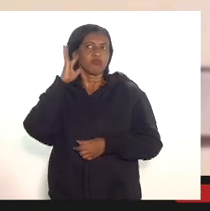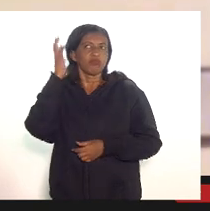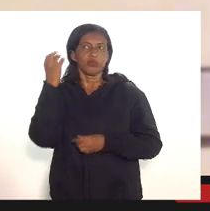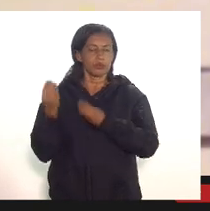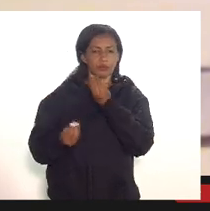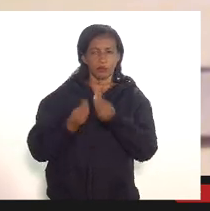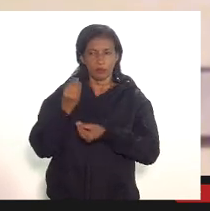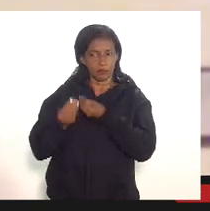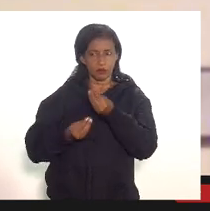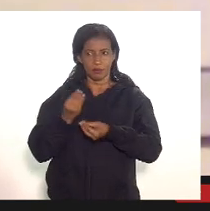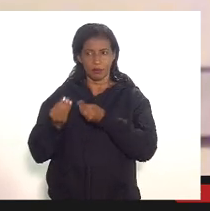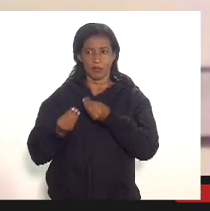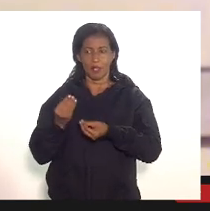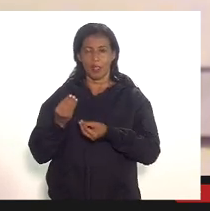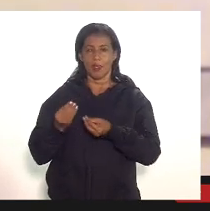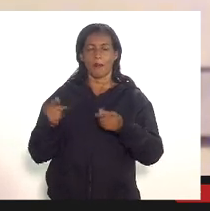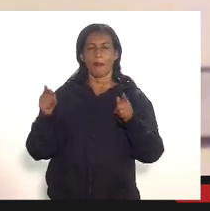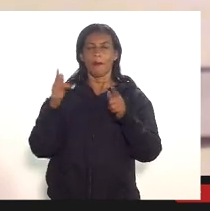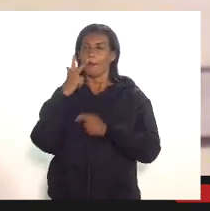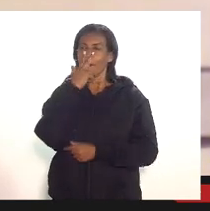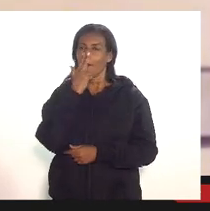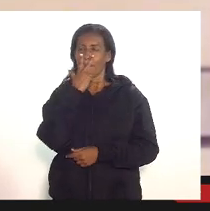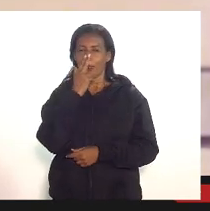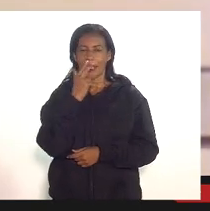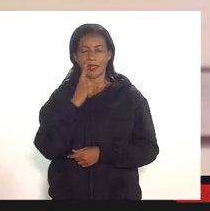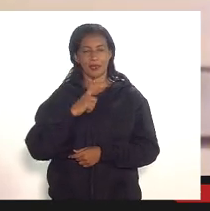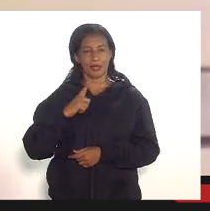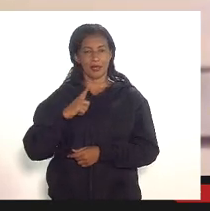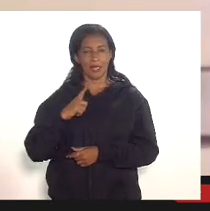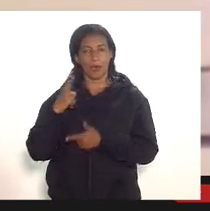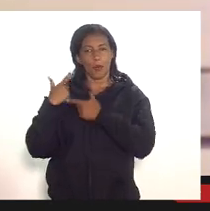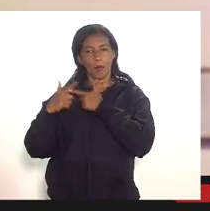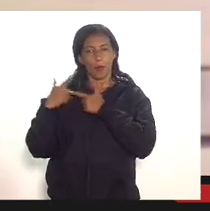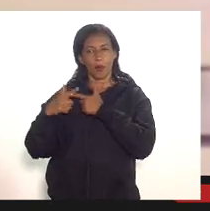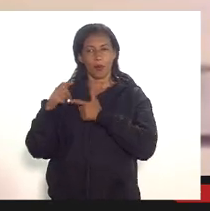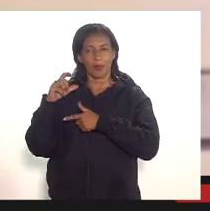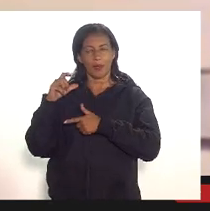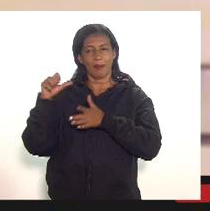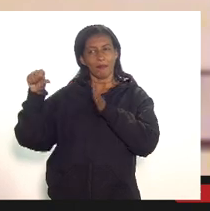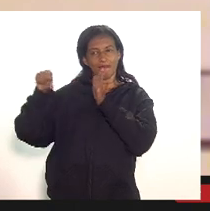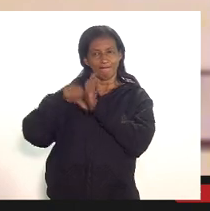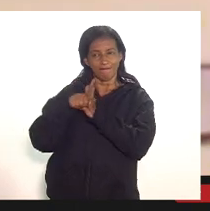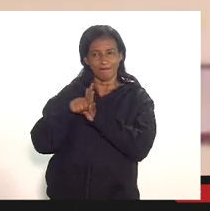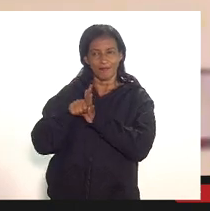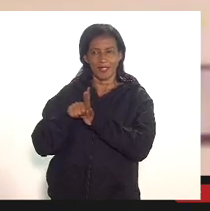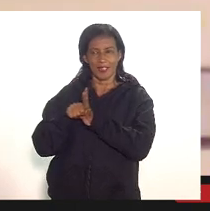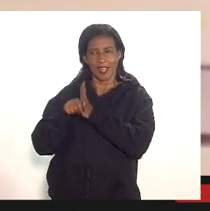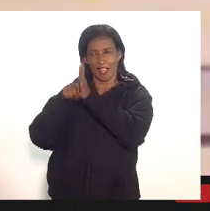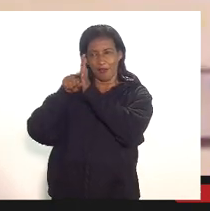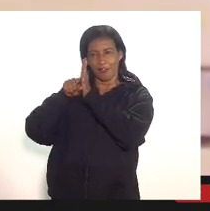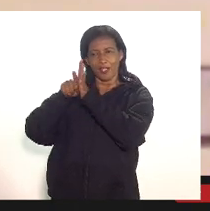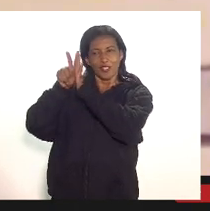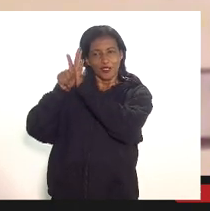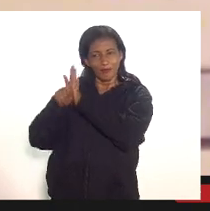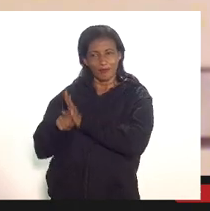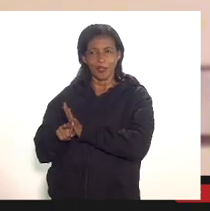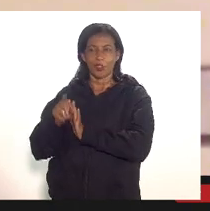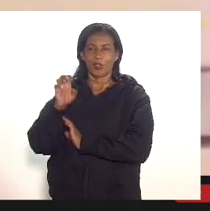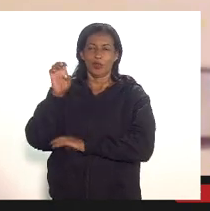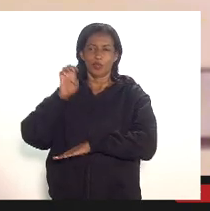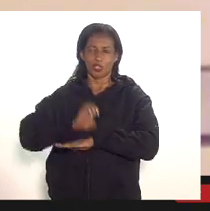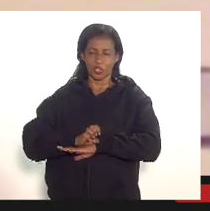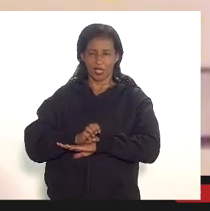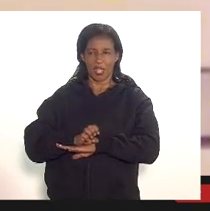uma lesão grave aos cofres do estado e também uma omissão de fiscalização isso a ANP ainda vai